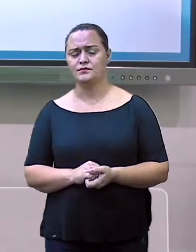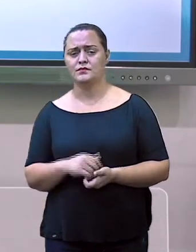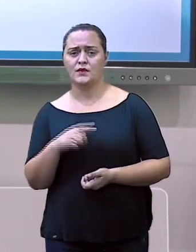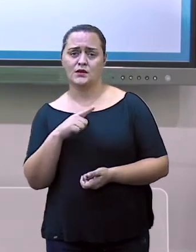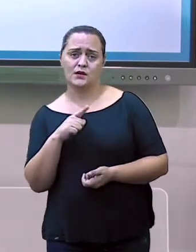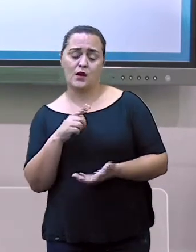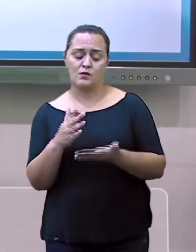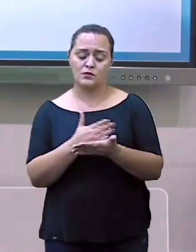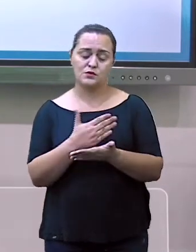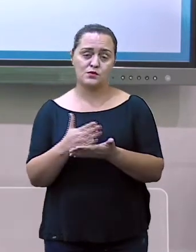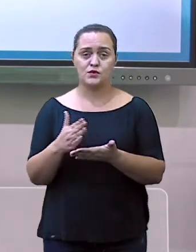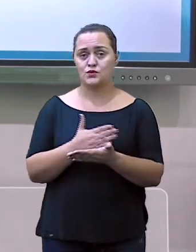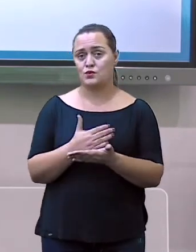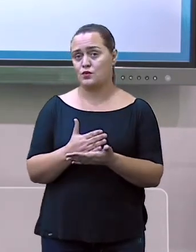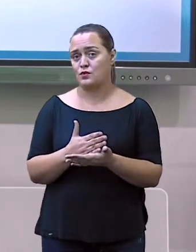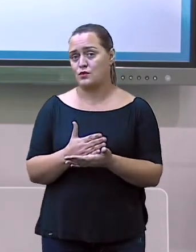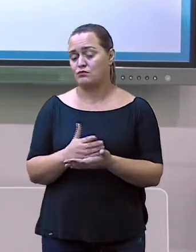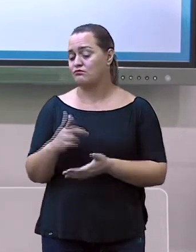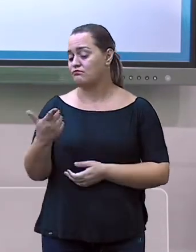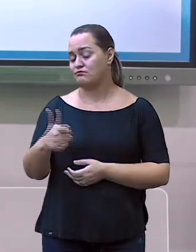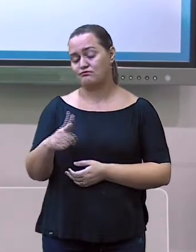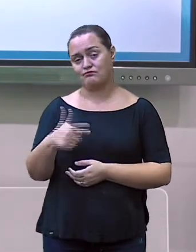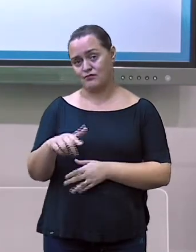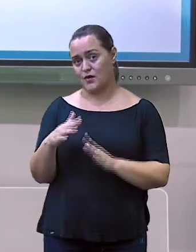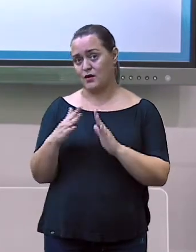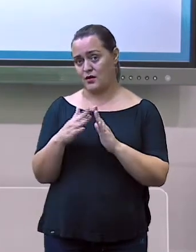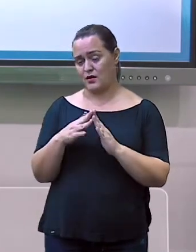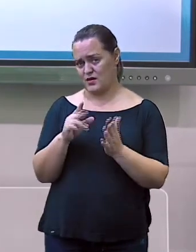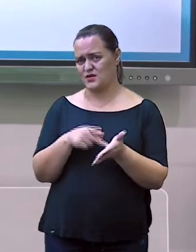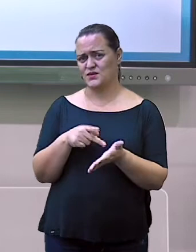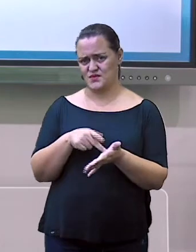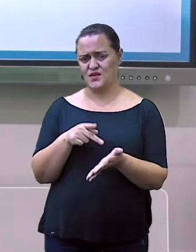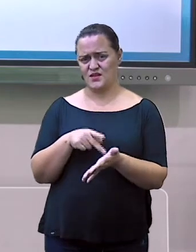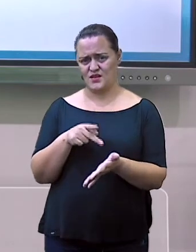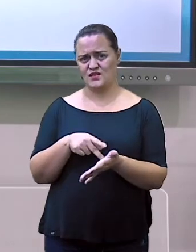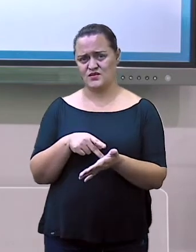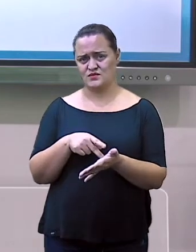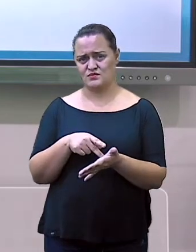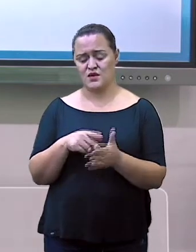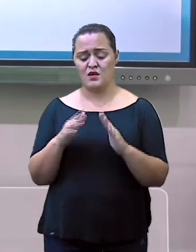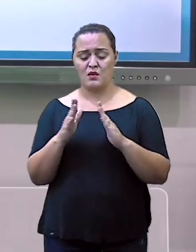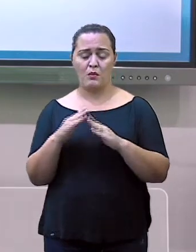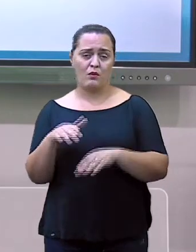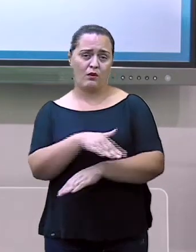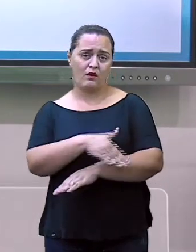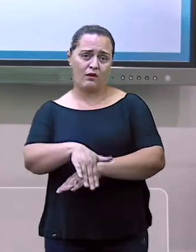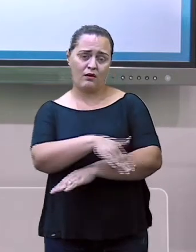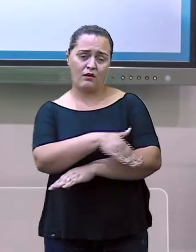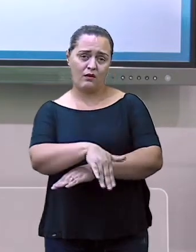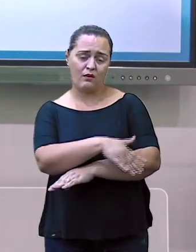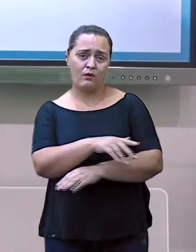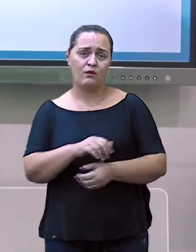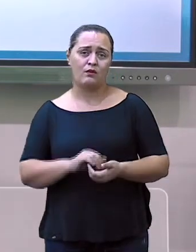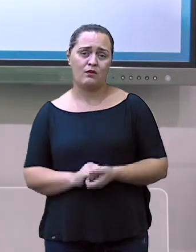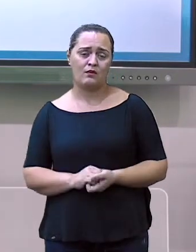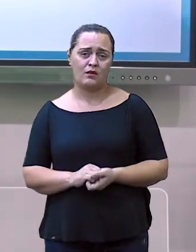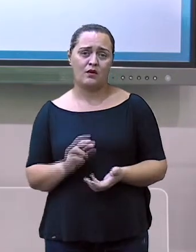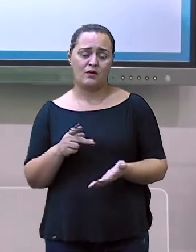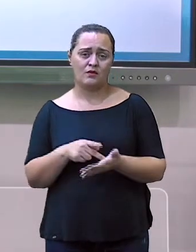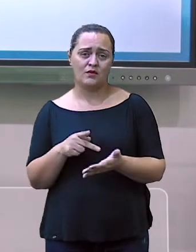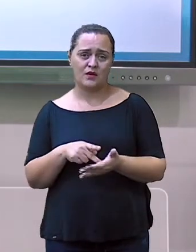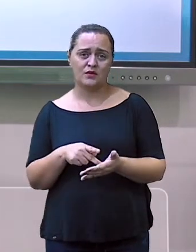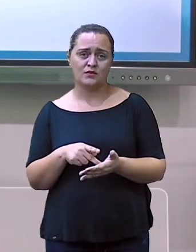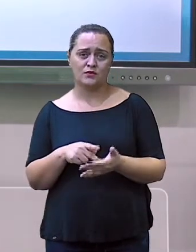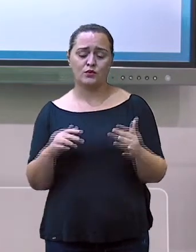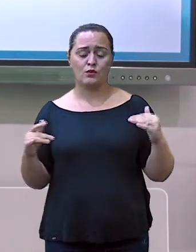ter sua moradia. A gente percebe que tem muitas pessoas que ficam relento, que moram na rua. Quando a gente sai ali, vem passear o centro da